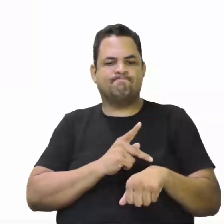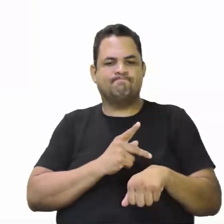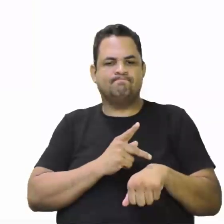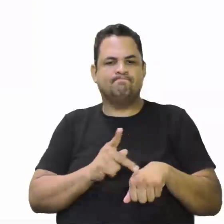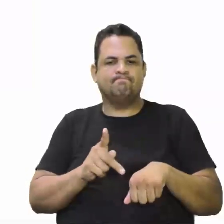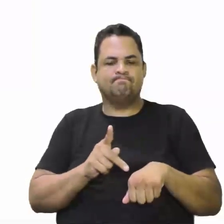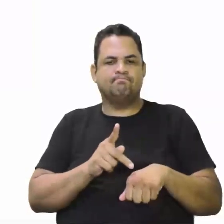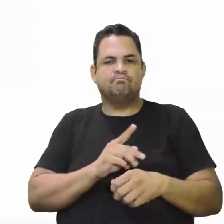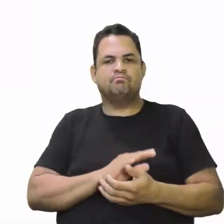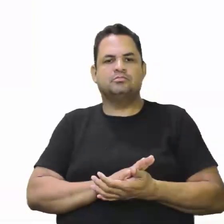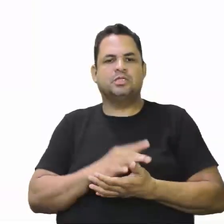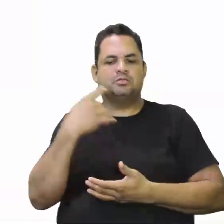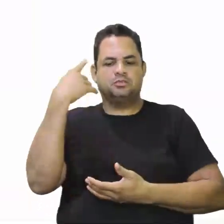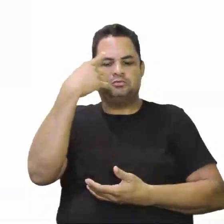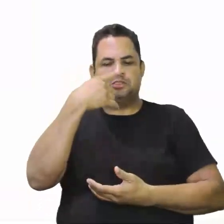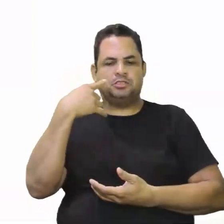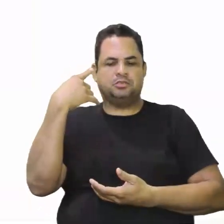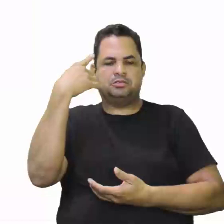os chapetones.